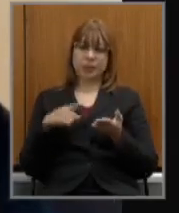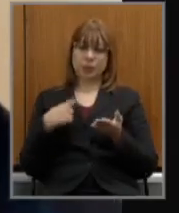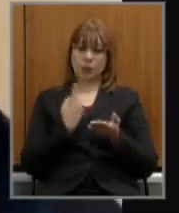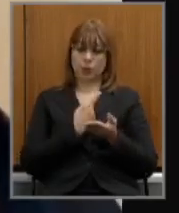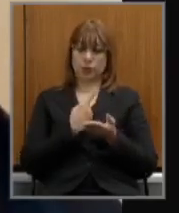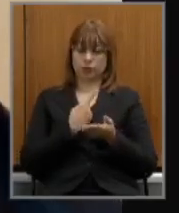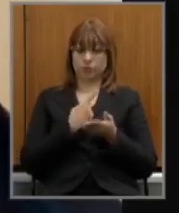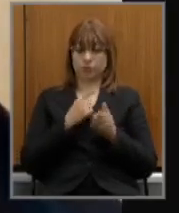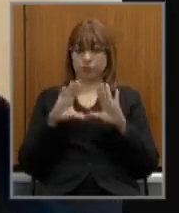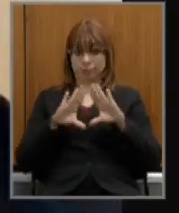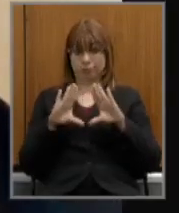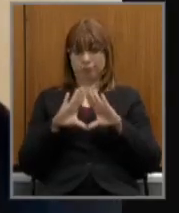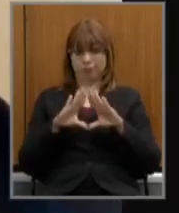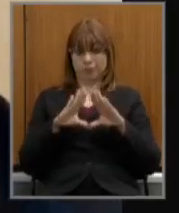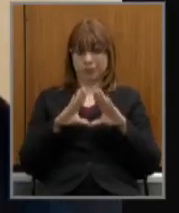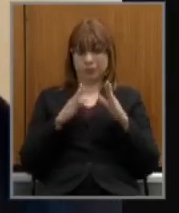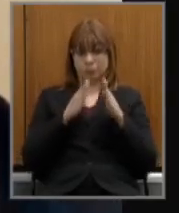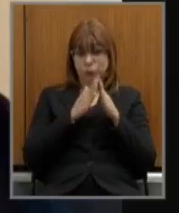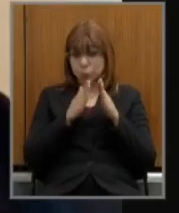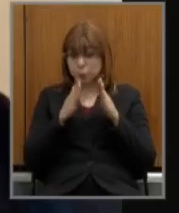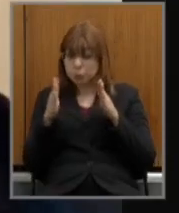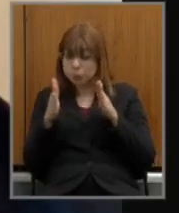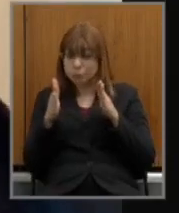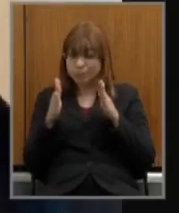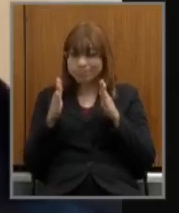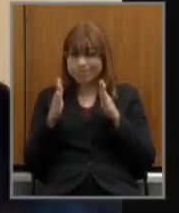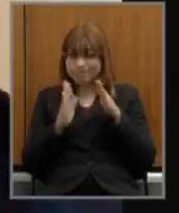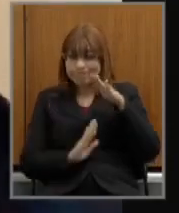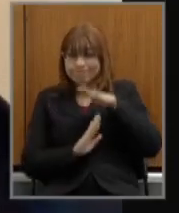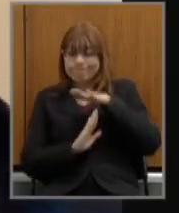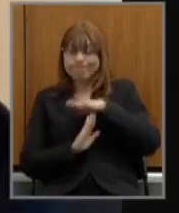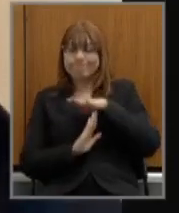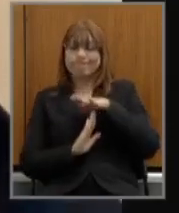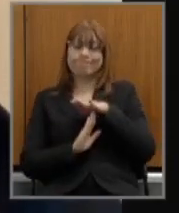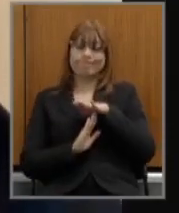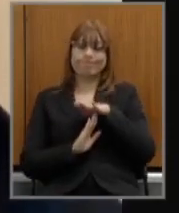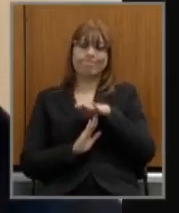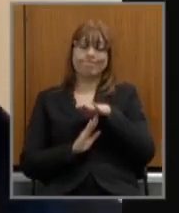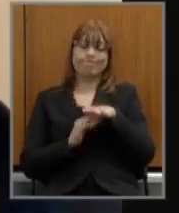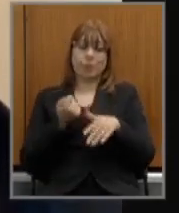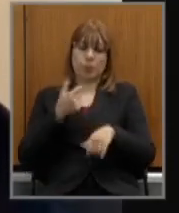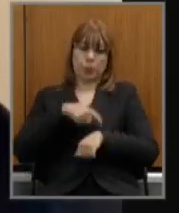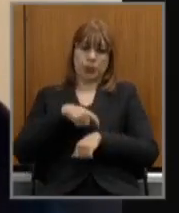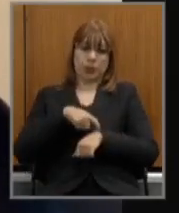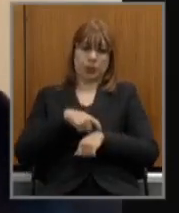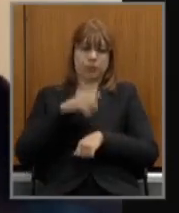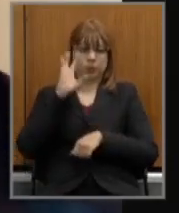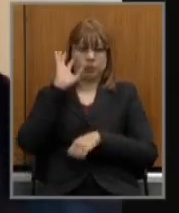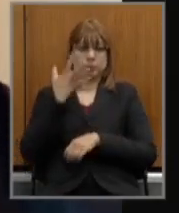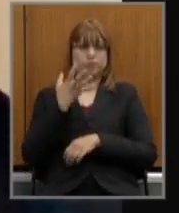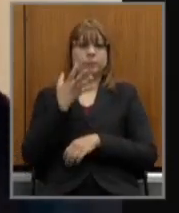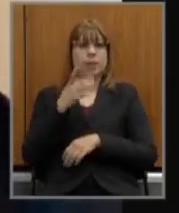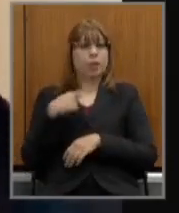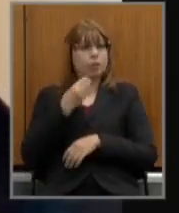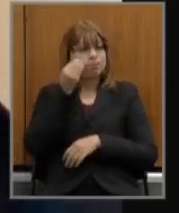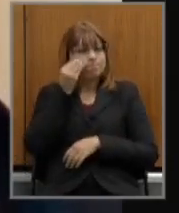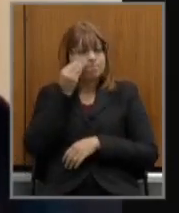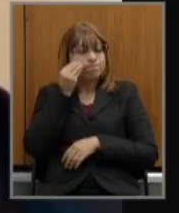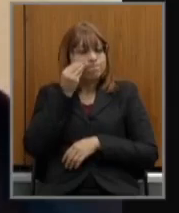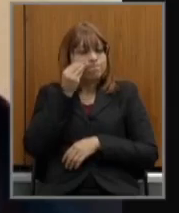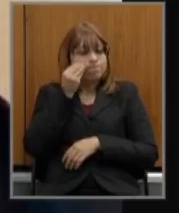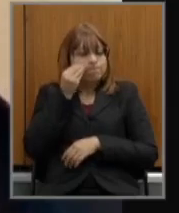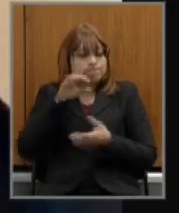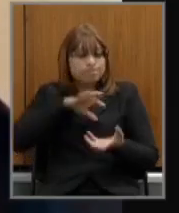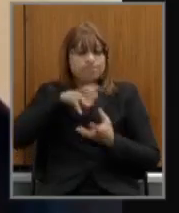mas nós vamos tentar ver se a gente consegue fazer uma reforma mais justa e uma reforma a melhor